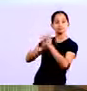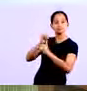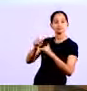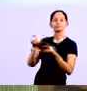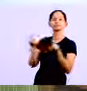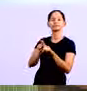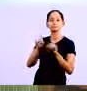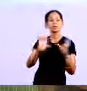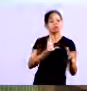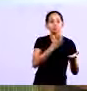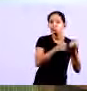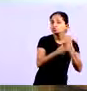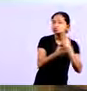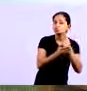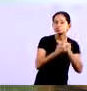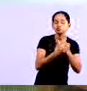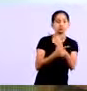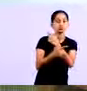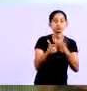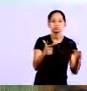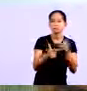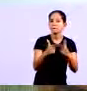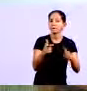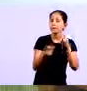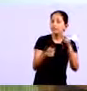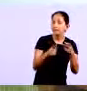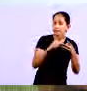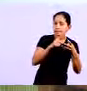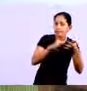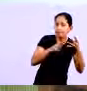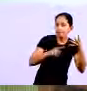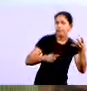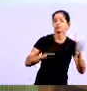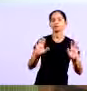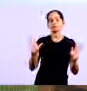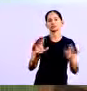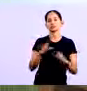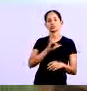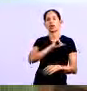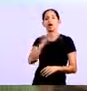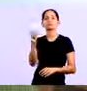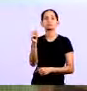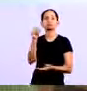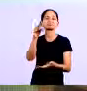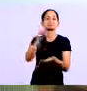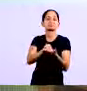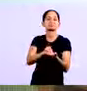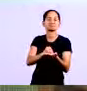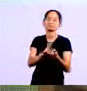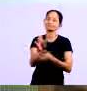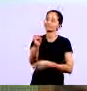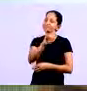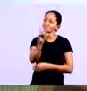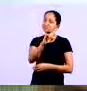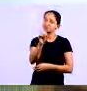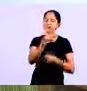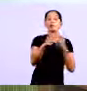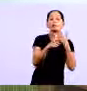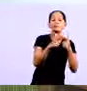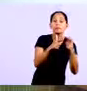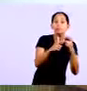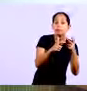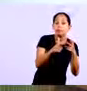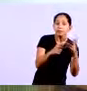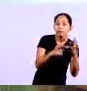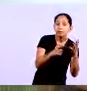possível Olha, a gente está com problema de liquidez por causa disso, disso e disso Não é dizer que está sem dinheiro Sem dinheiro só deixar a pessoa desesperada Não, nós